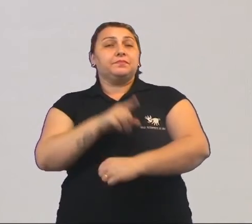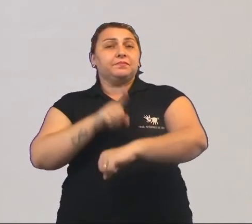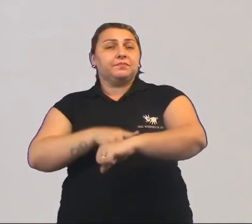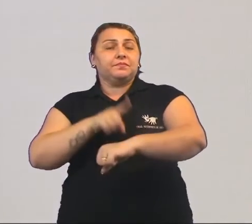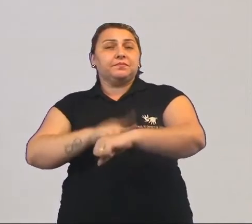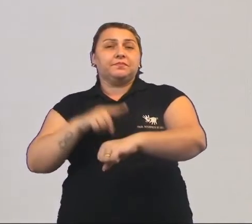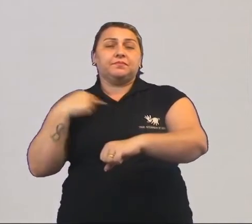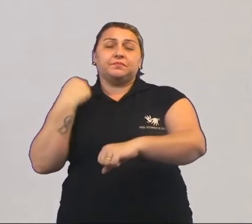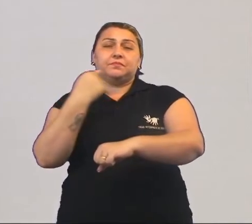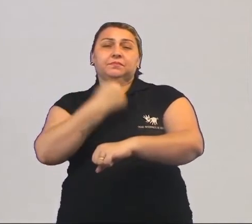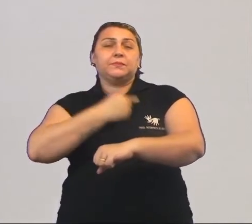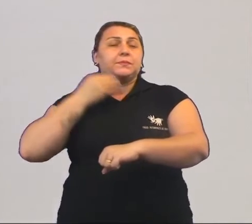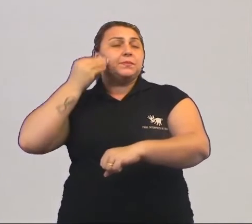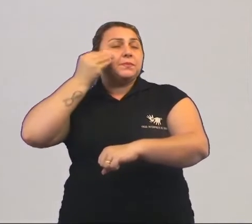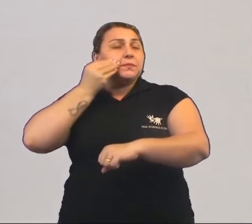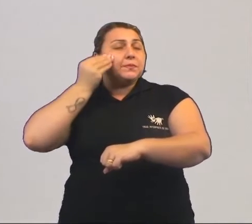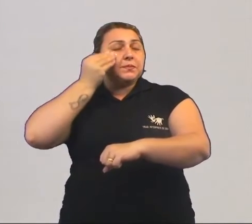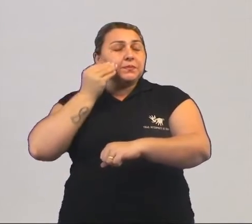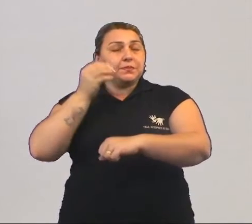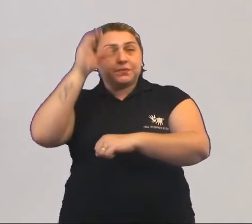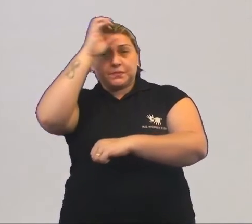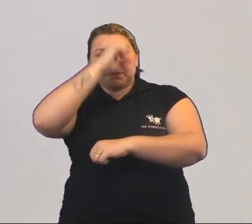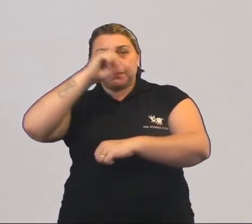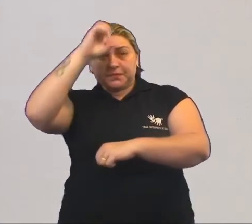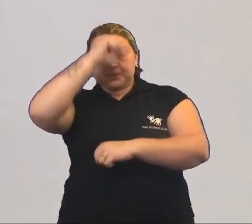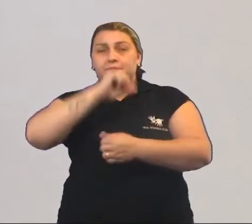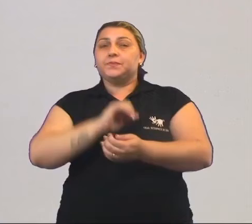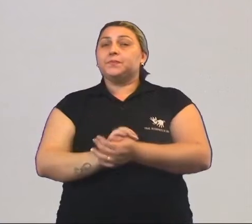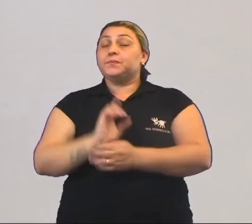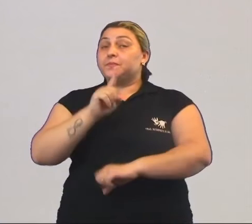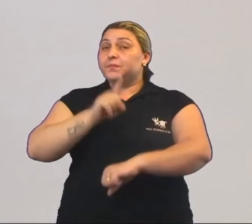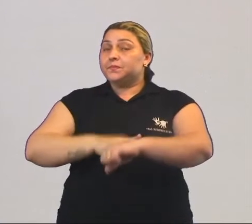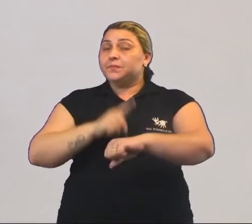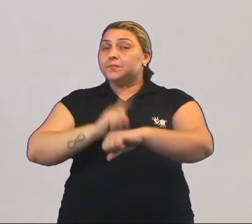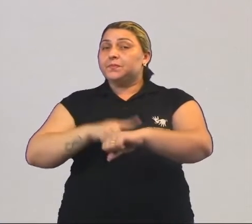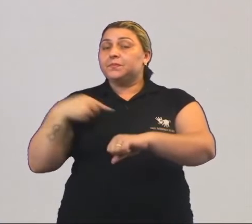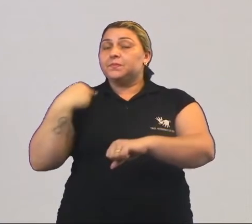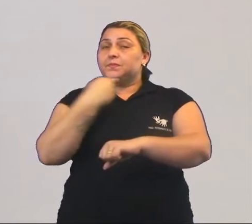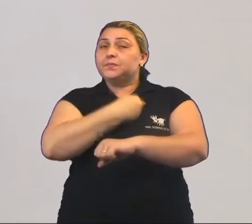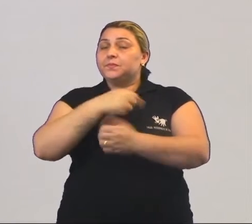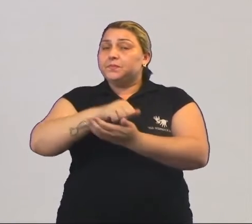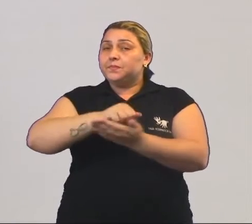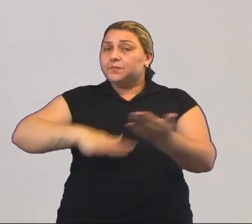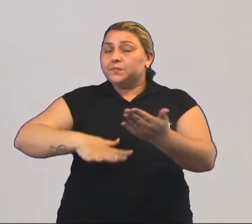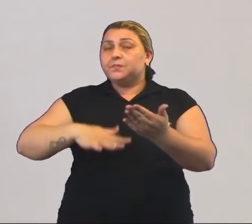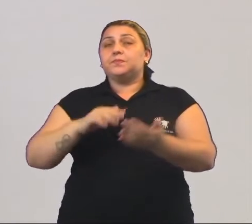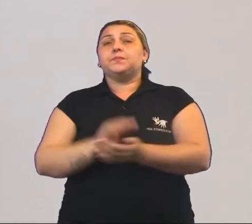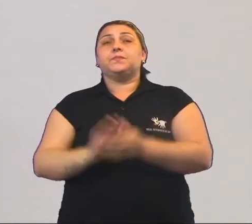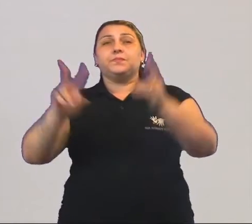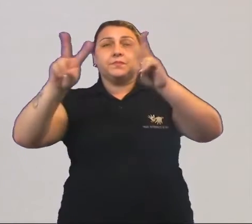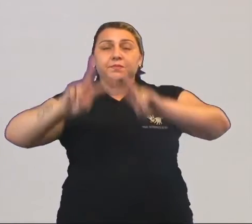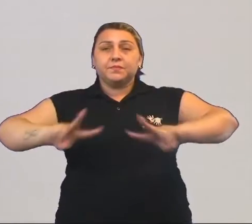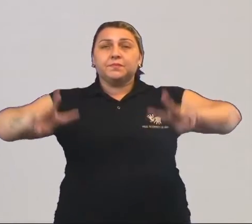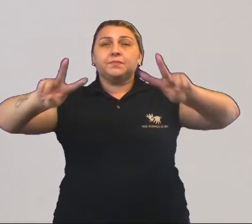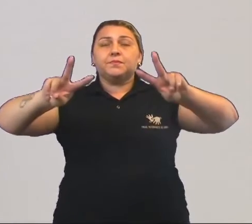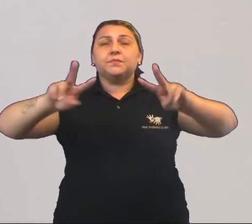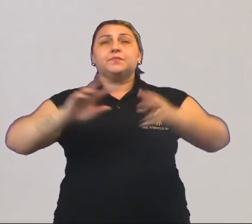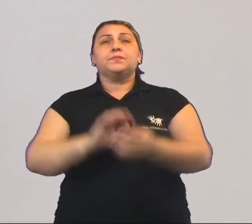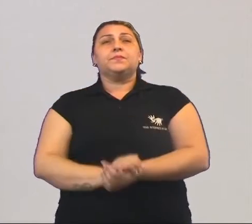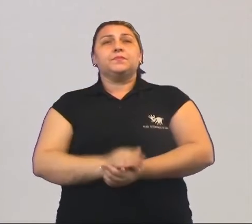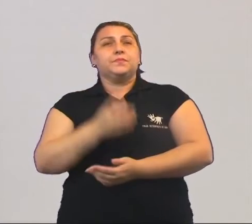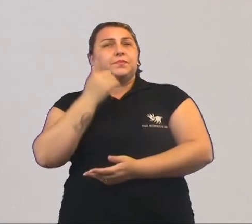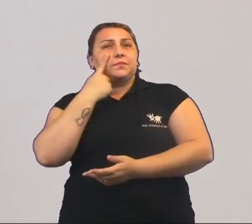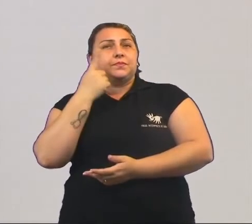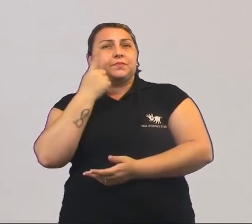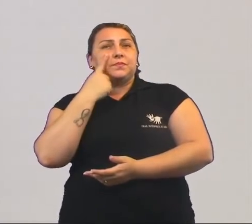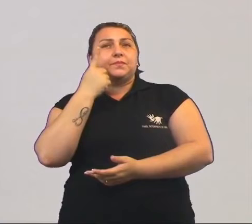o momento de nós testarmos o nosso aprendizado. É o momento do nosso exercitando. Vamos visualizar em tela e